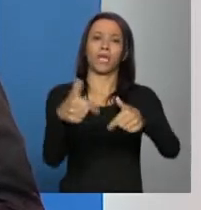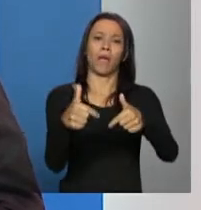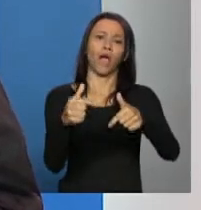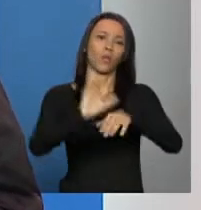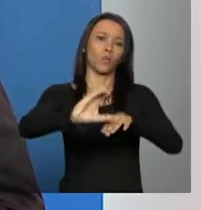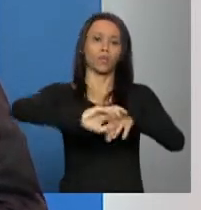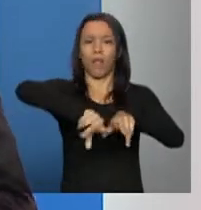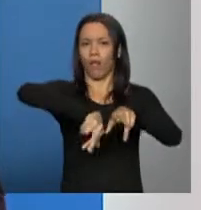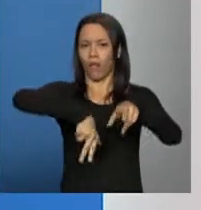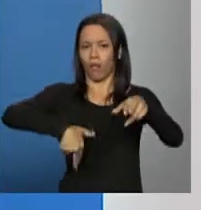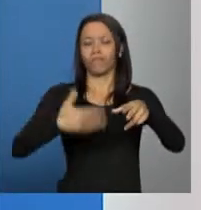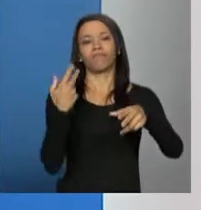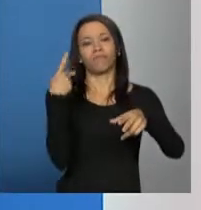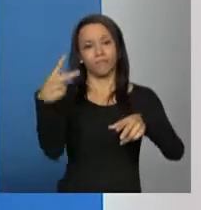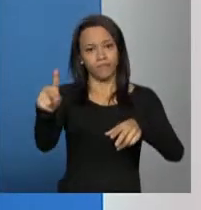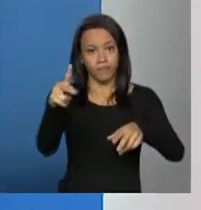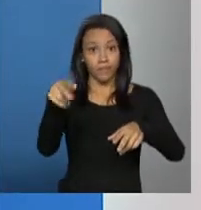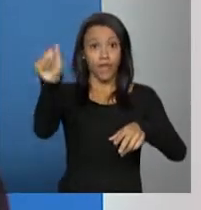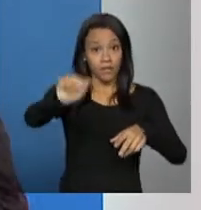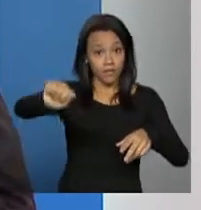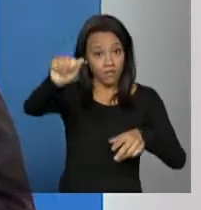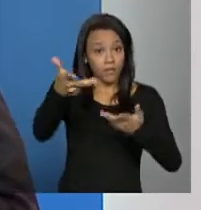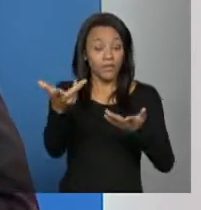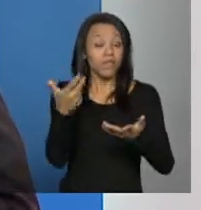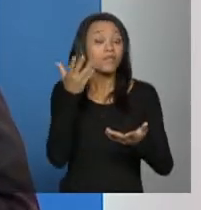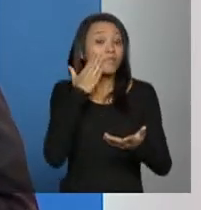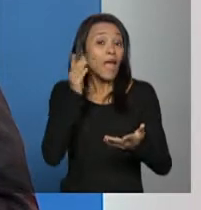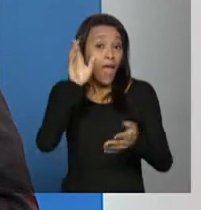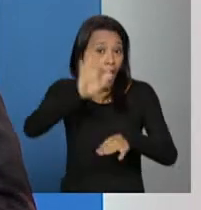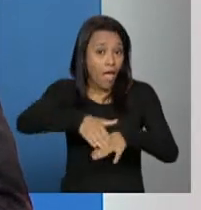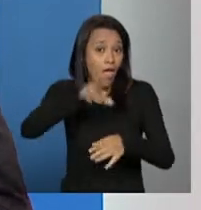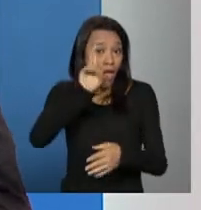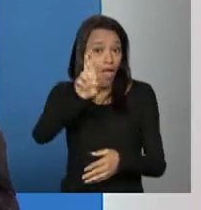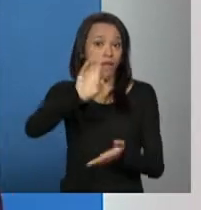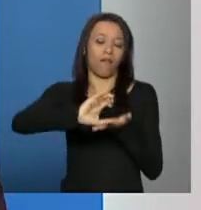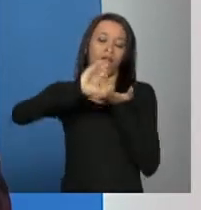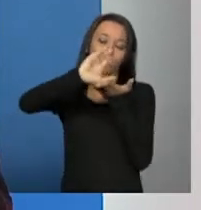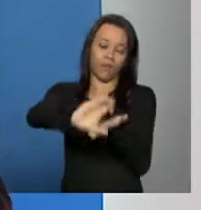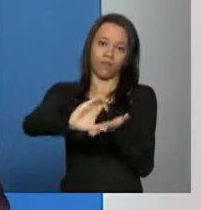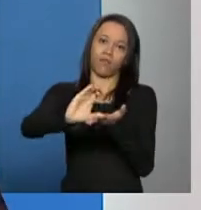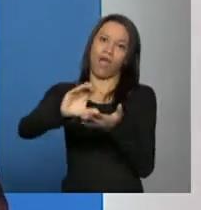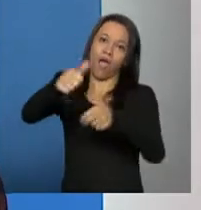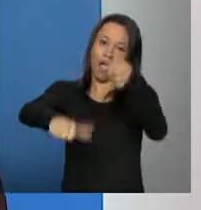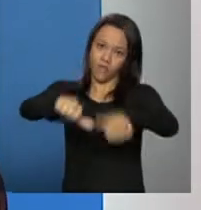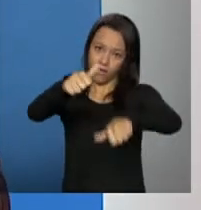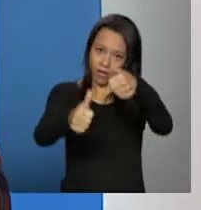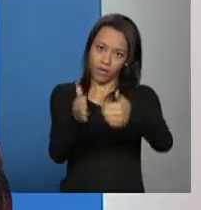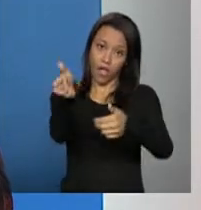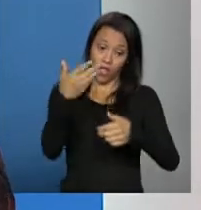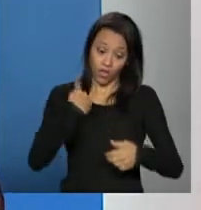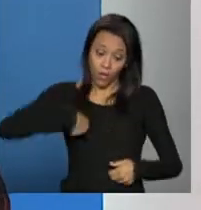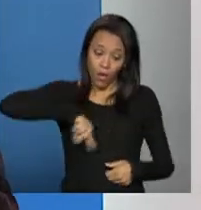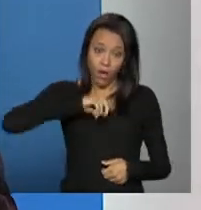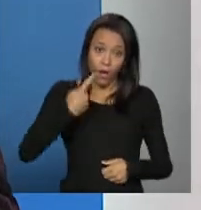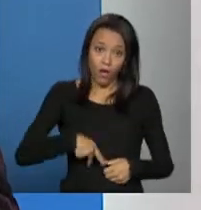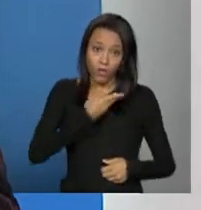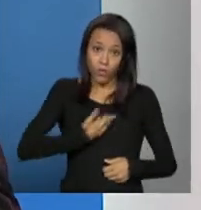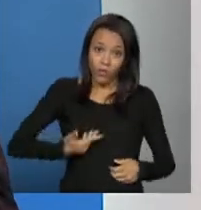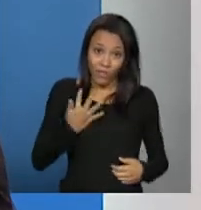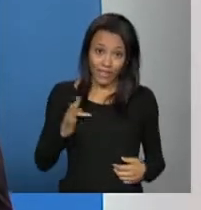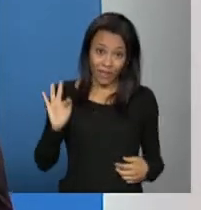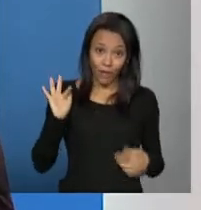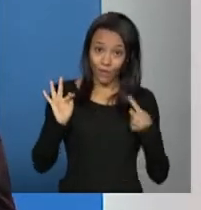o substanciam a fazer essa avaliação. Então Eliane para nós aqui do governo federal não